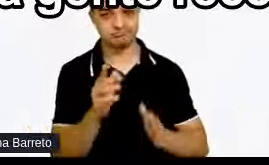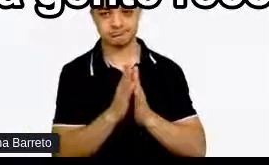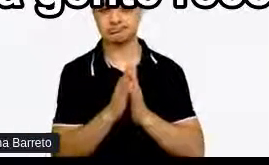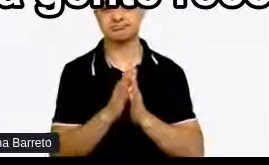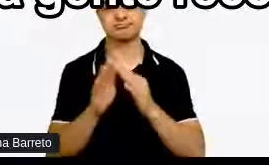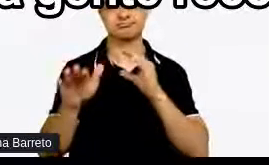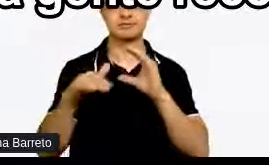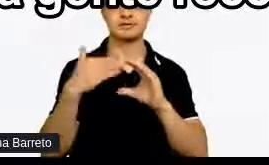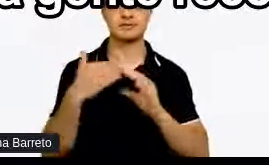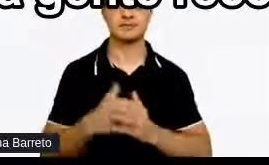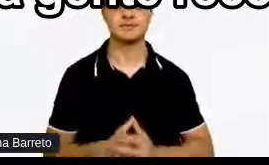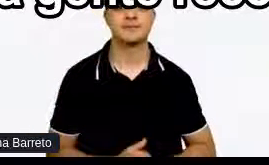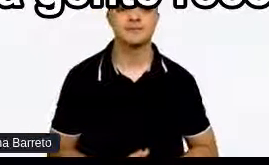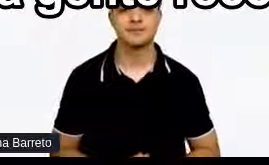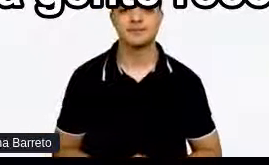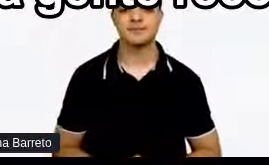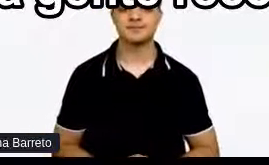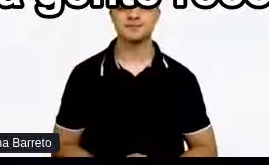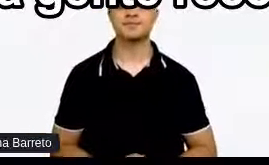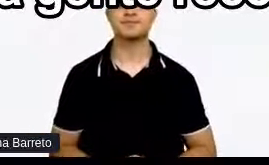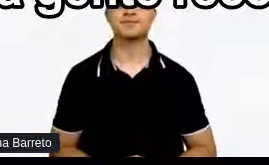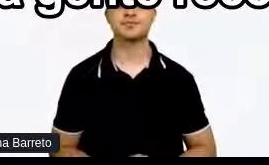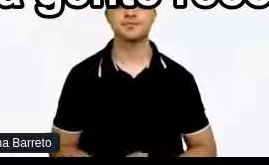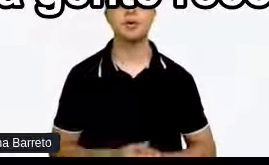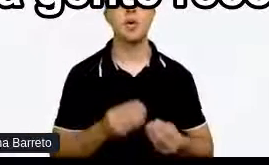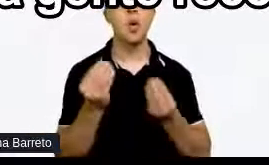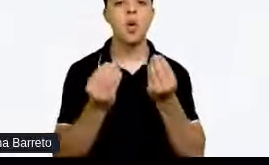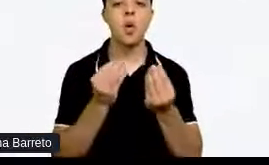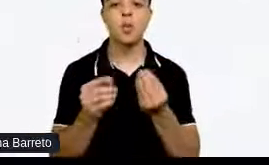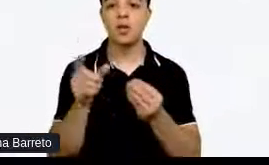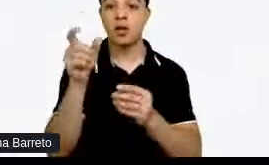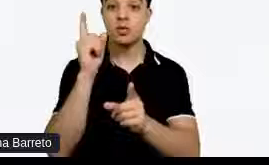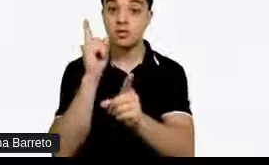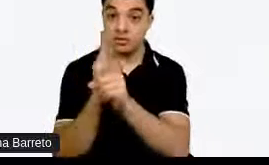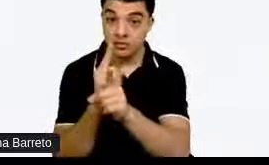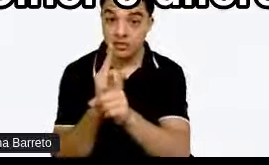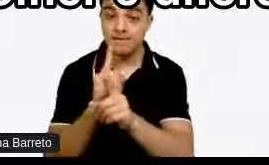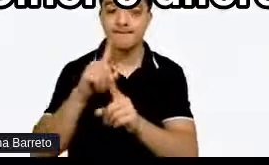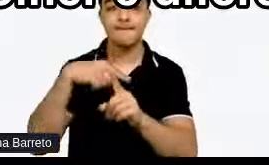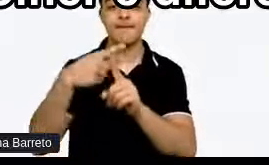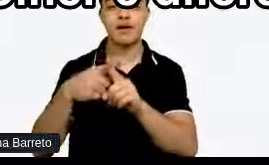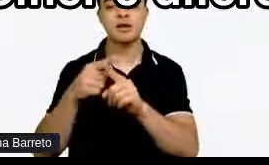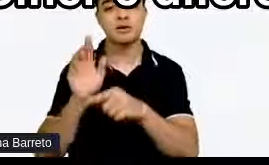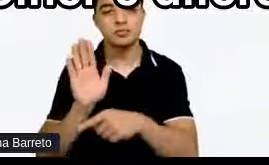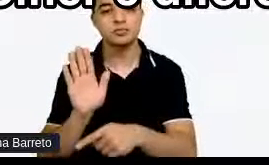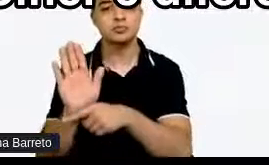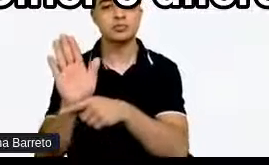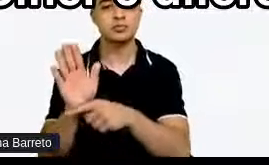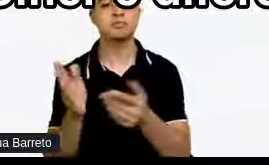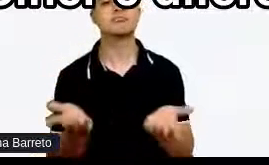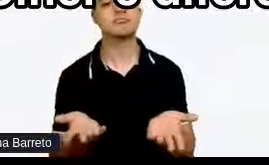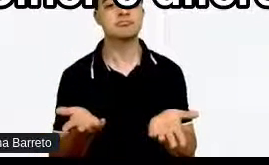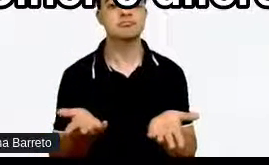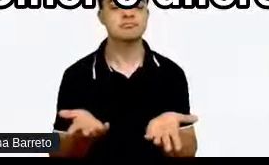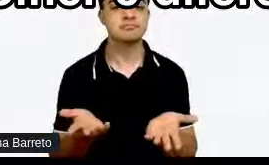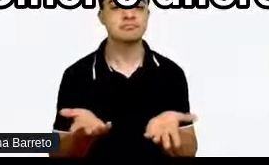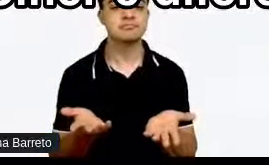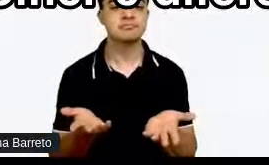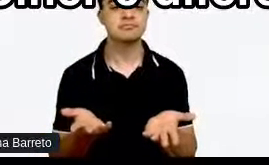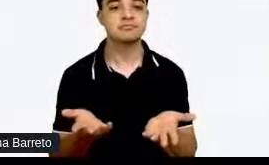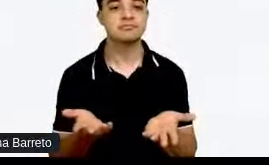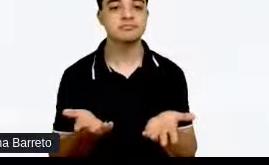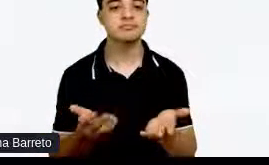Que a gente reconhece E acolhe Nesse contexto Sendo que acolher É diferente De simplesmente